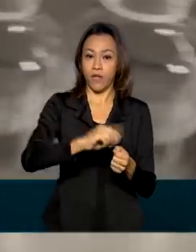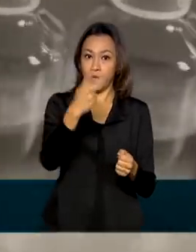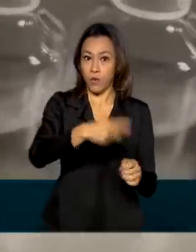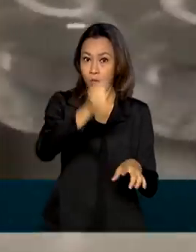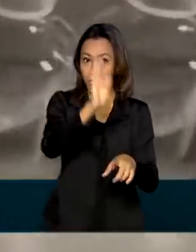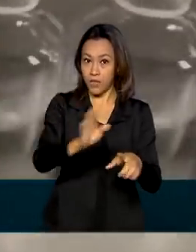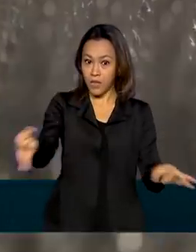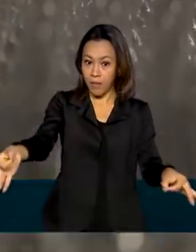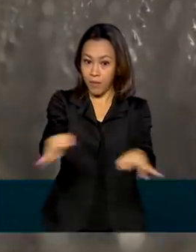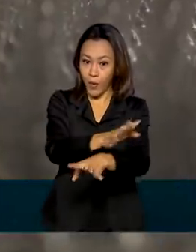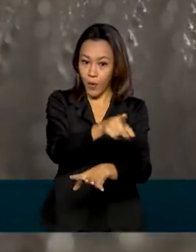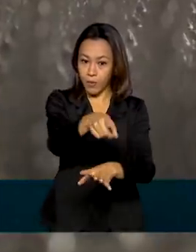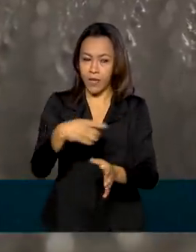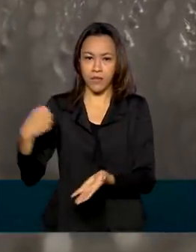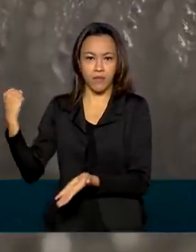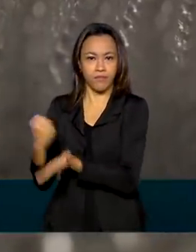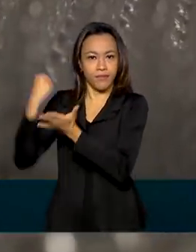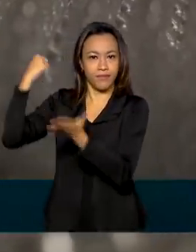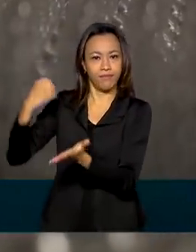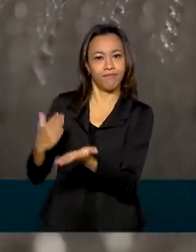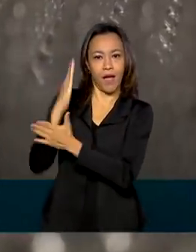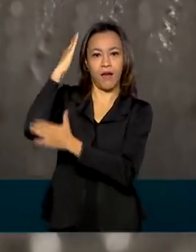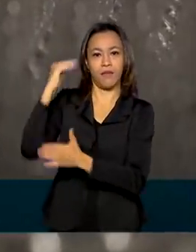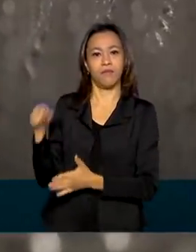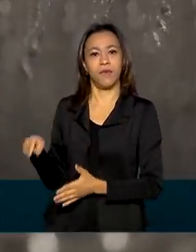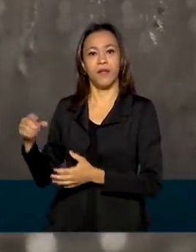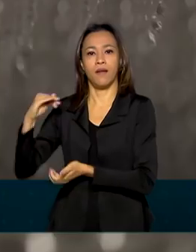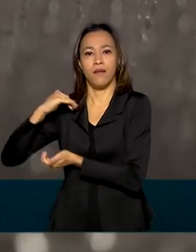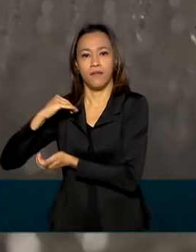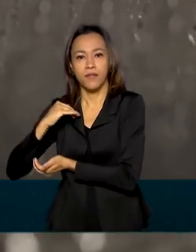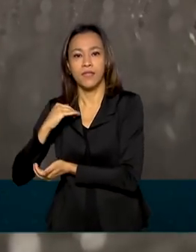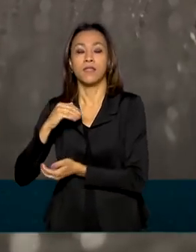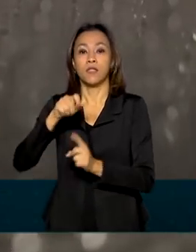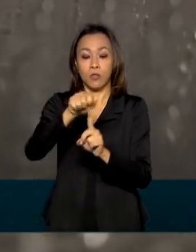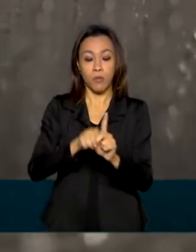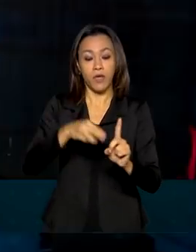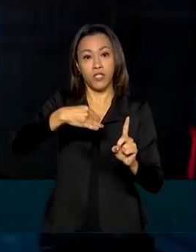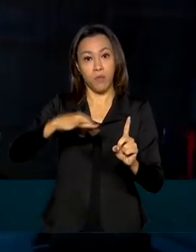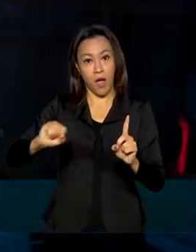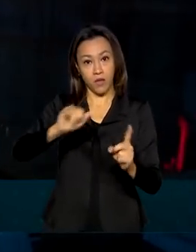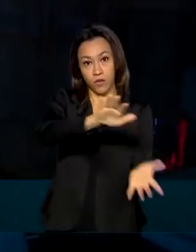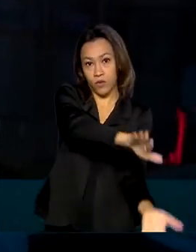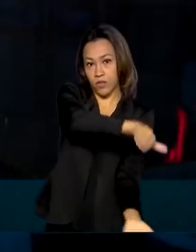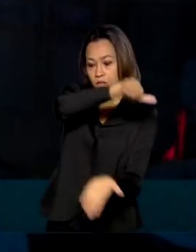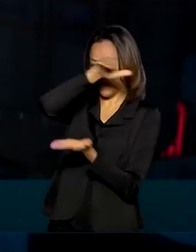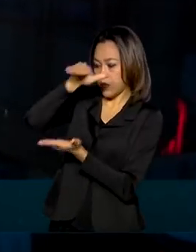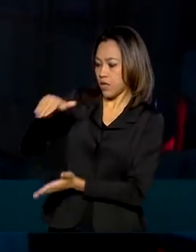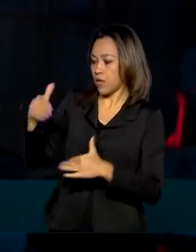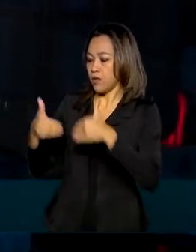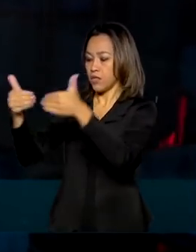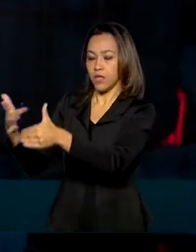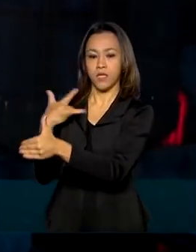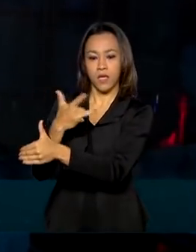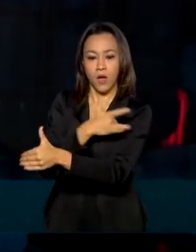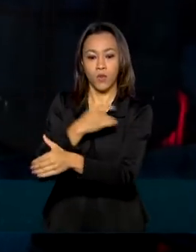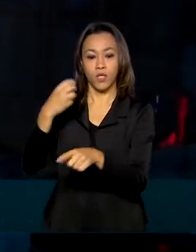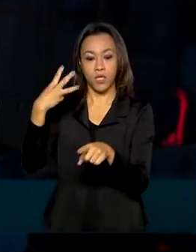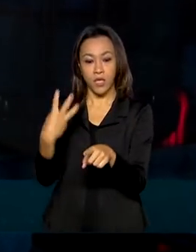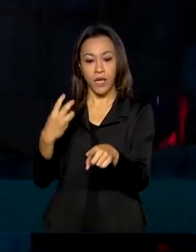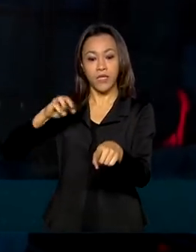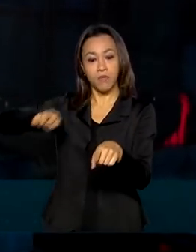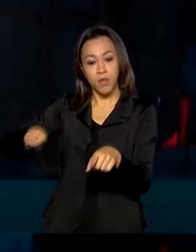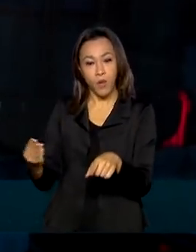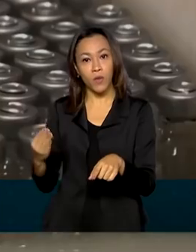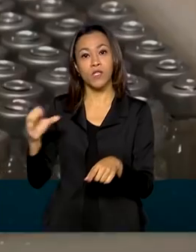pronto para ser validado pela Anvesa. Em março, a Fiocruz pretende entregar para o Ministério da Saúde 3,8 milhões